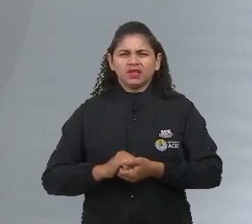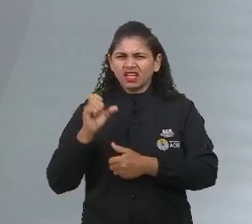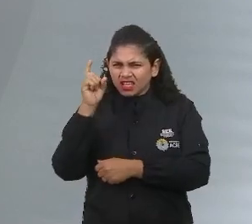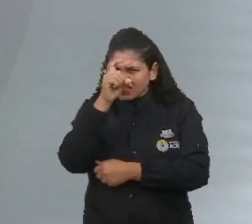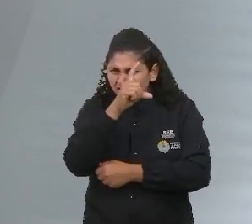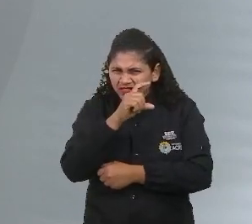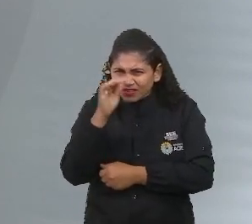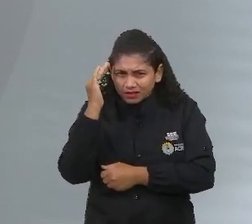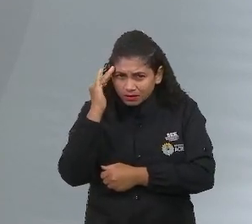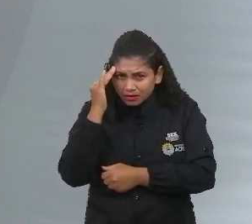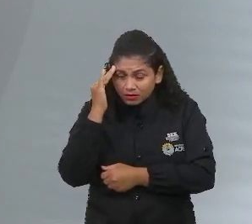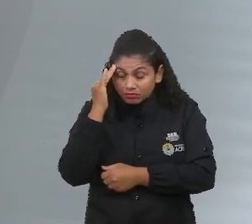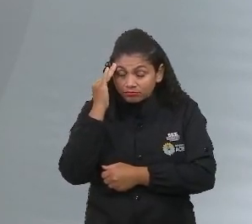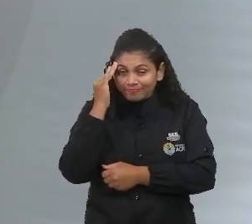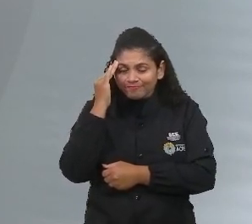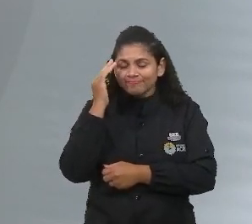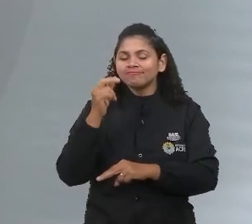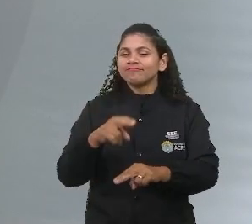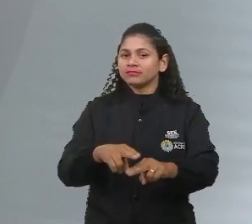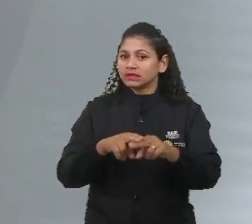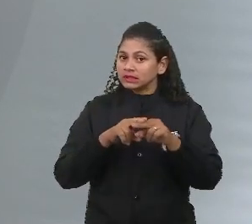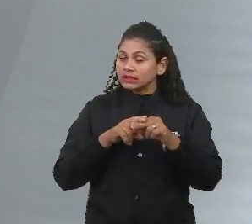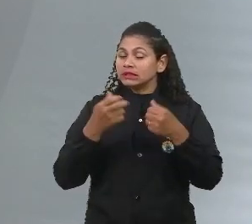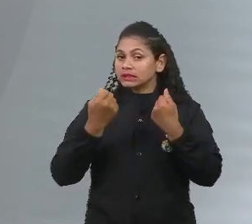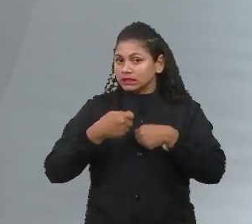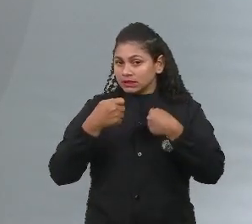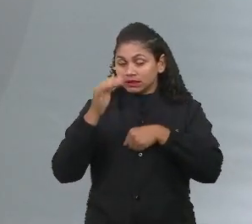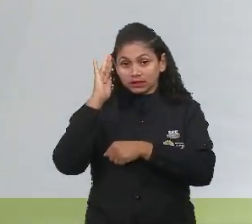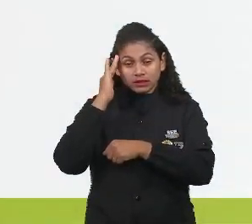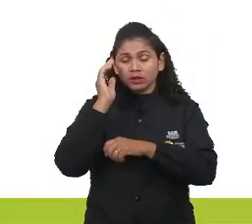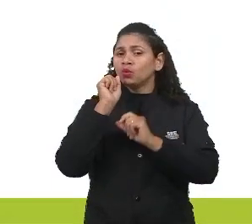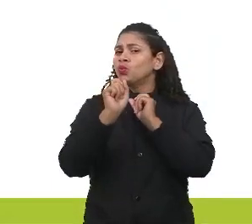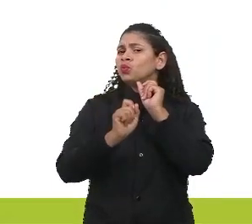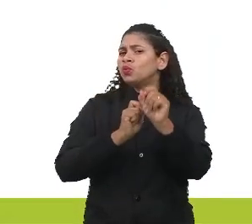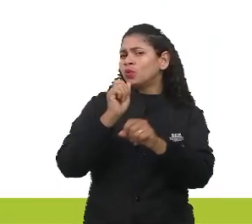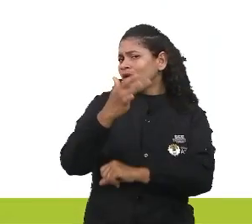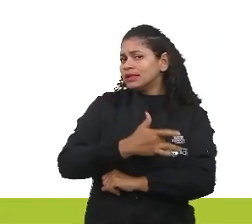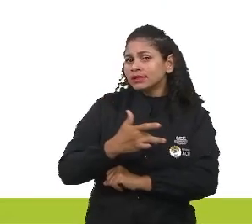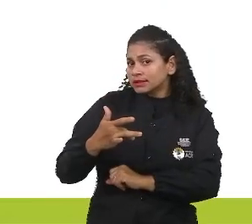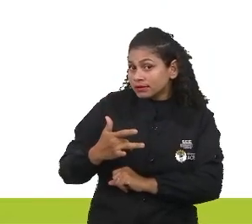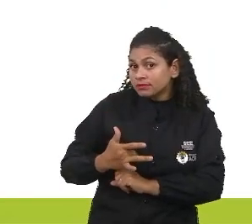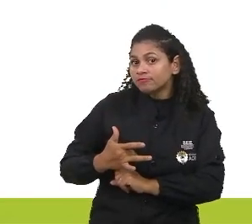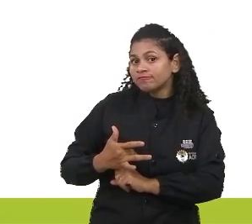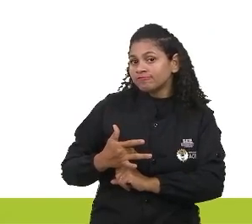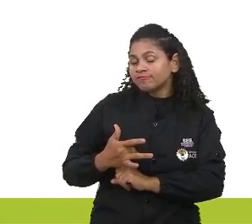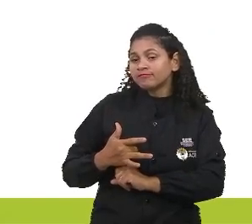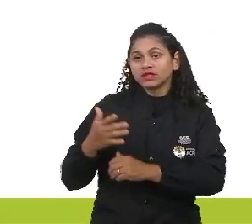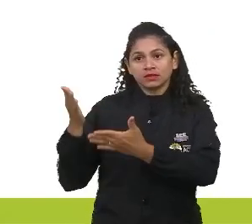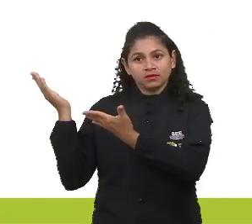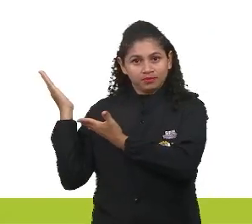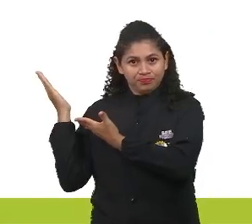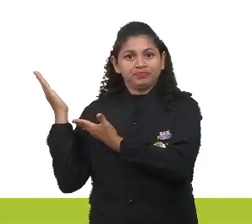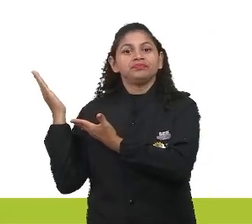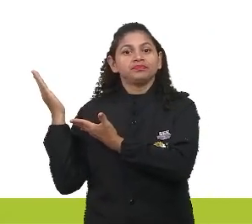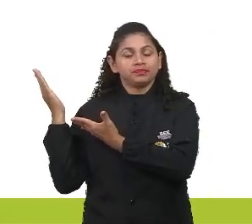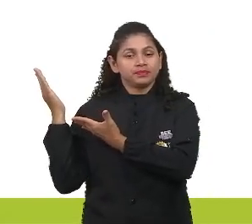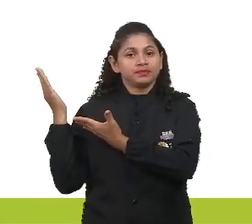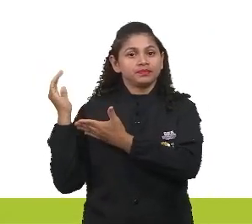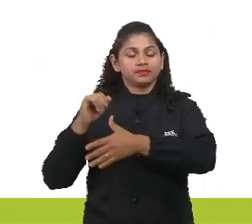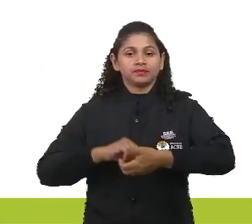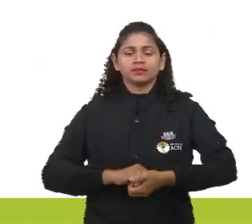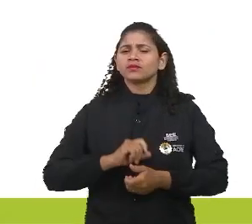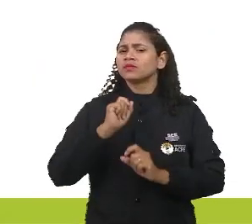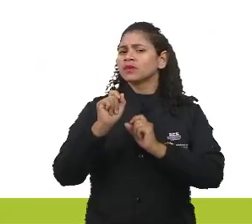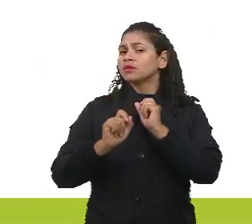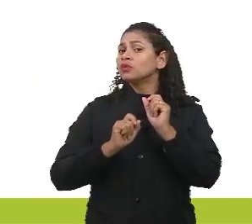de entender? Para isso, você precisa entender o que é saúde. Então, vamos avançar para entender saúde, e aí você consegue compreender melhor o tema. O